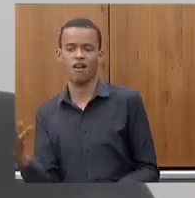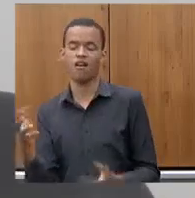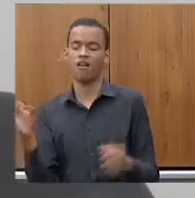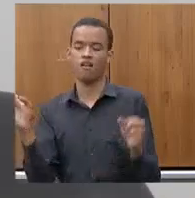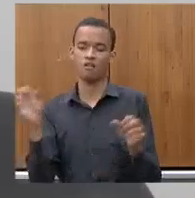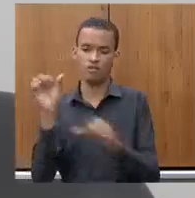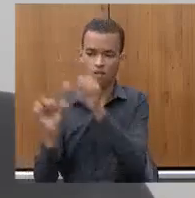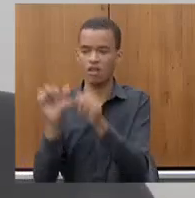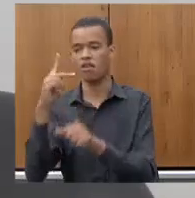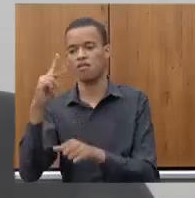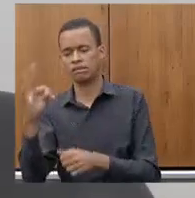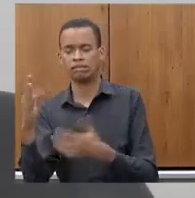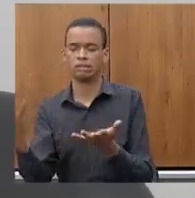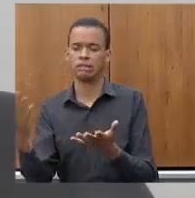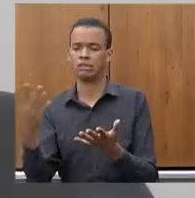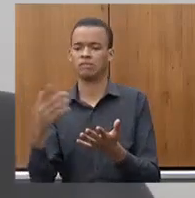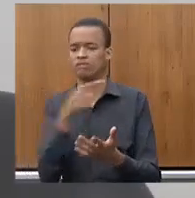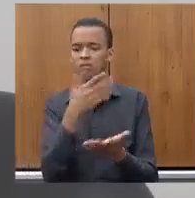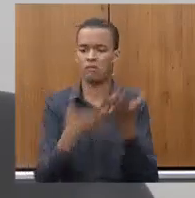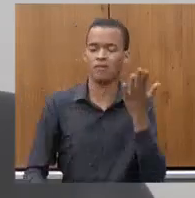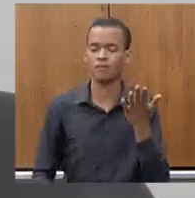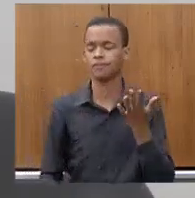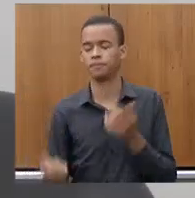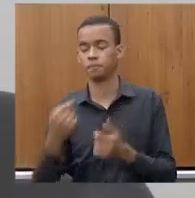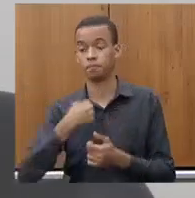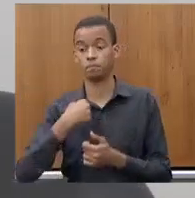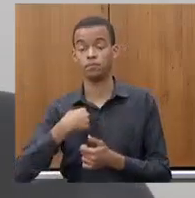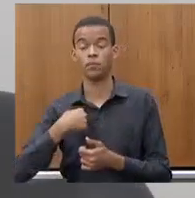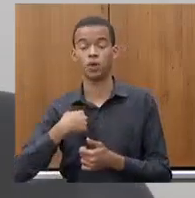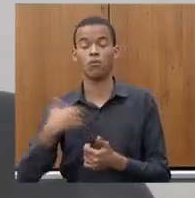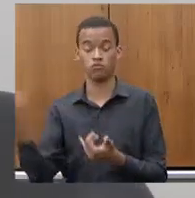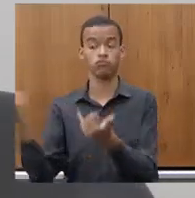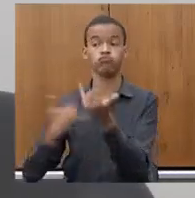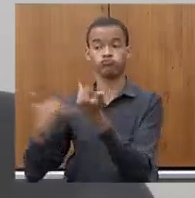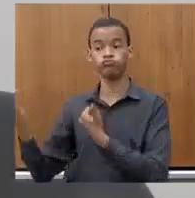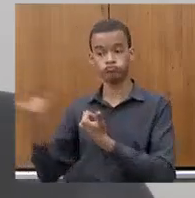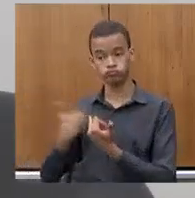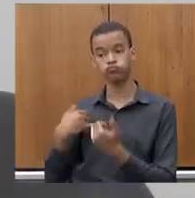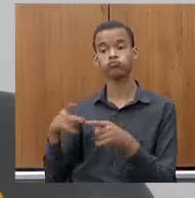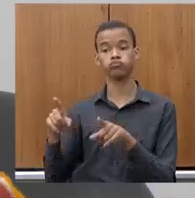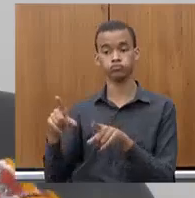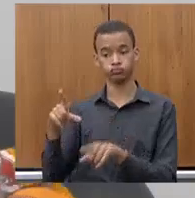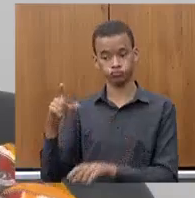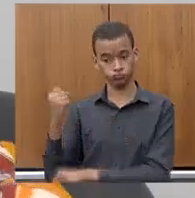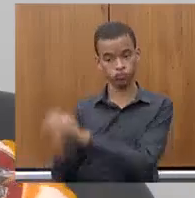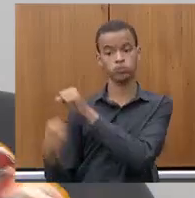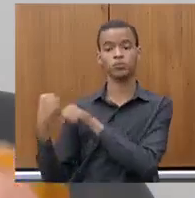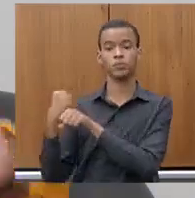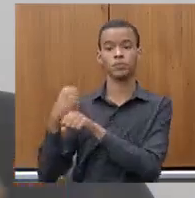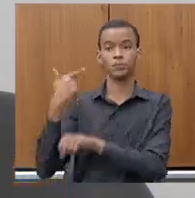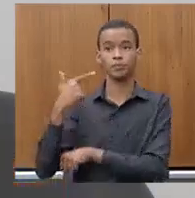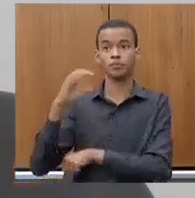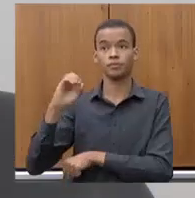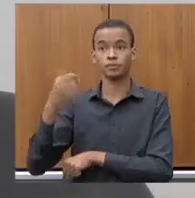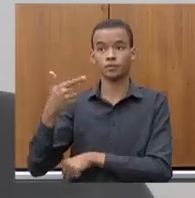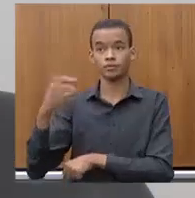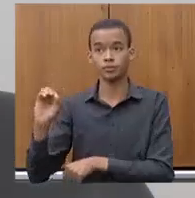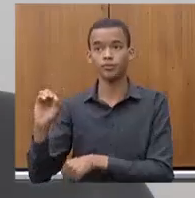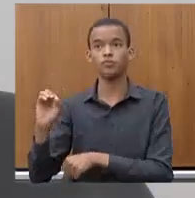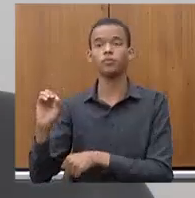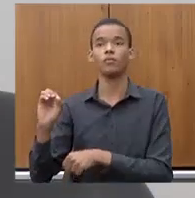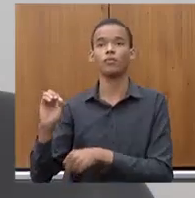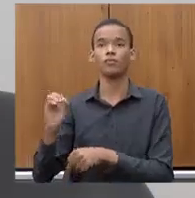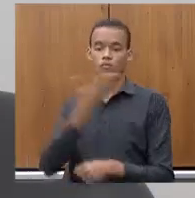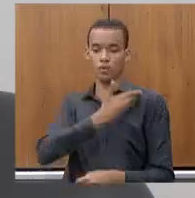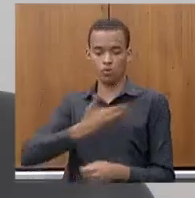escutado aqui que em 2020, que foi um ano que o governo deixou de investir.